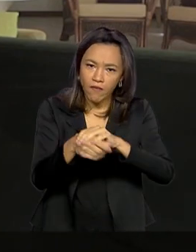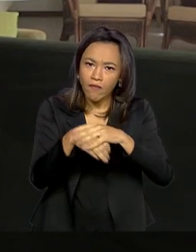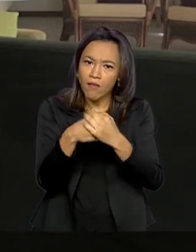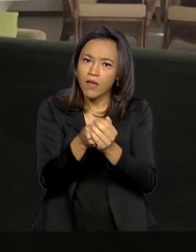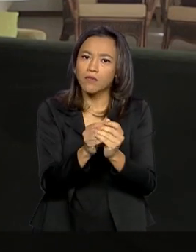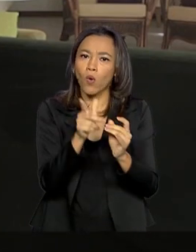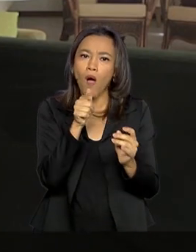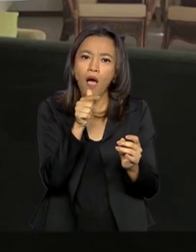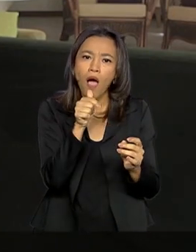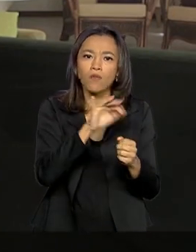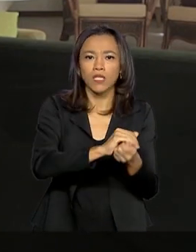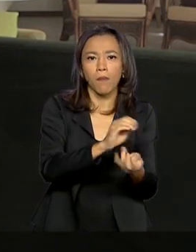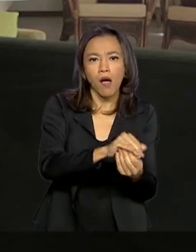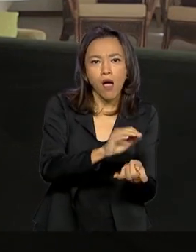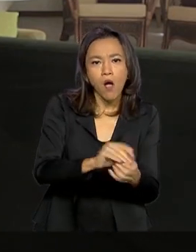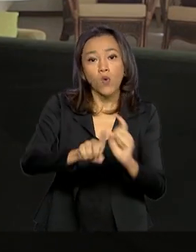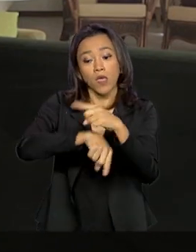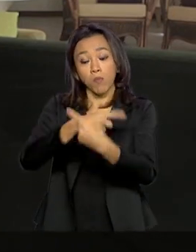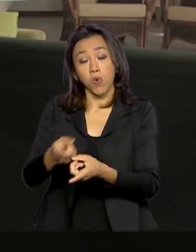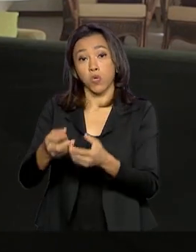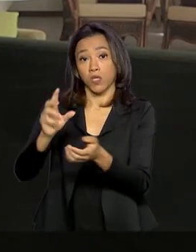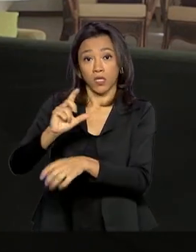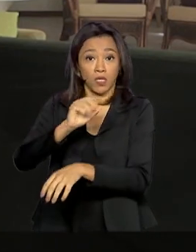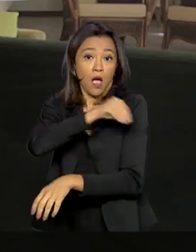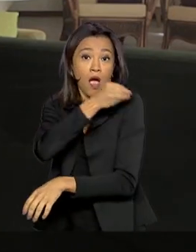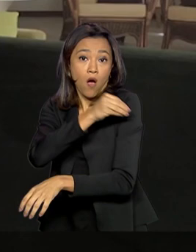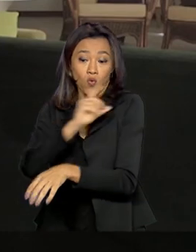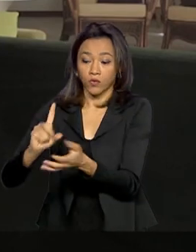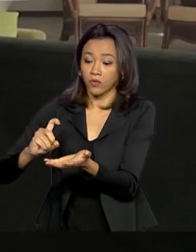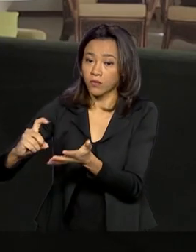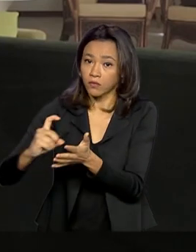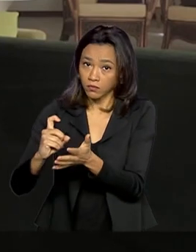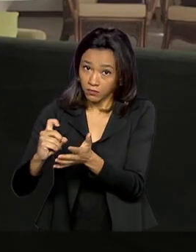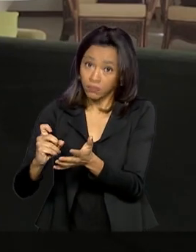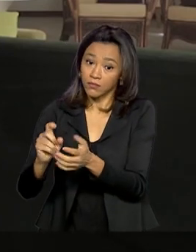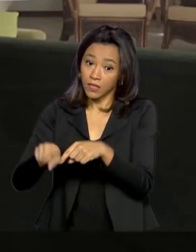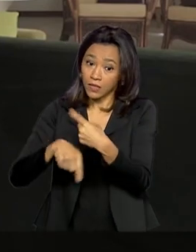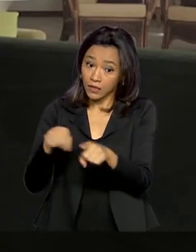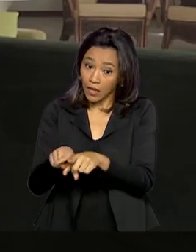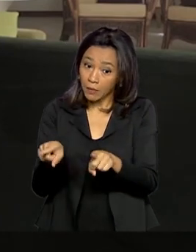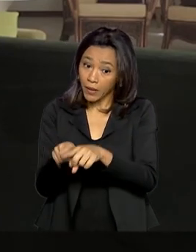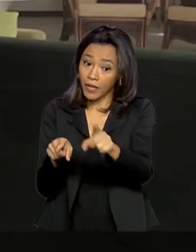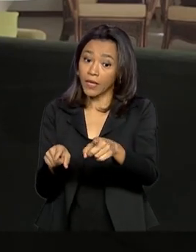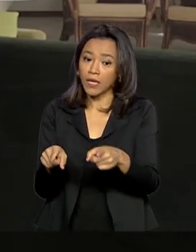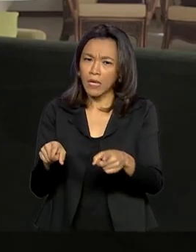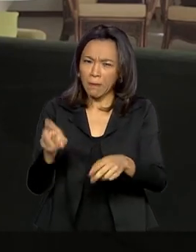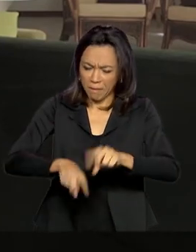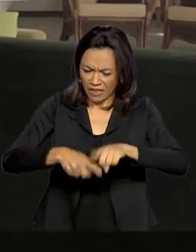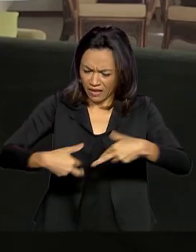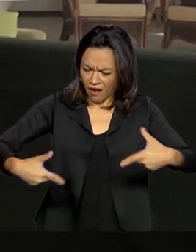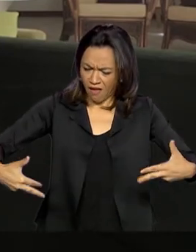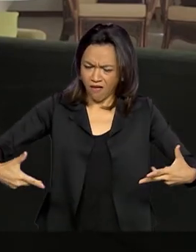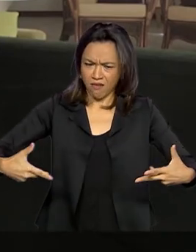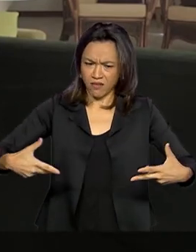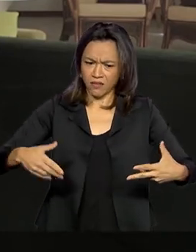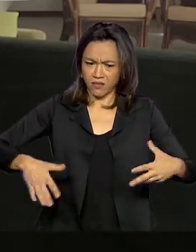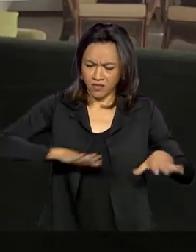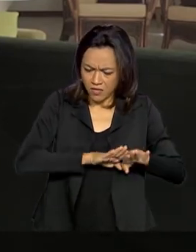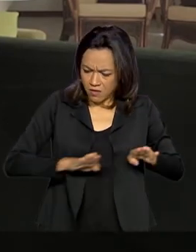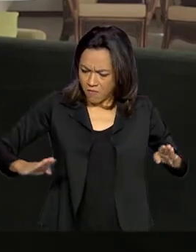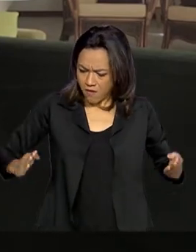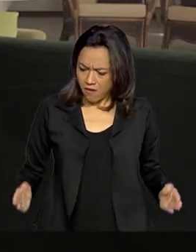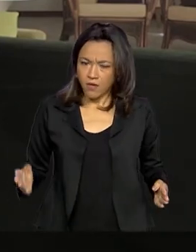sabão, higienizá-las com álcool e costumam limpar objetos e